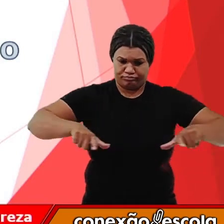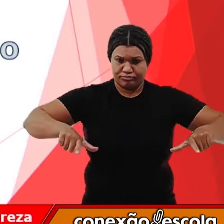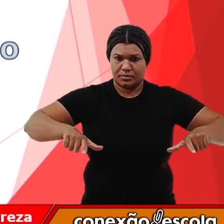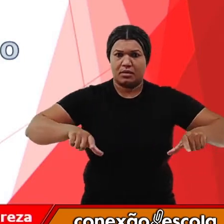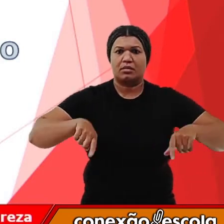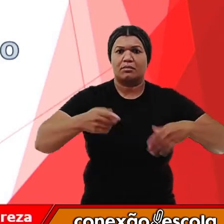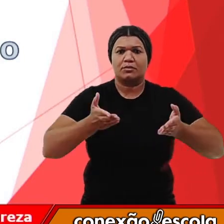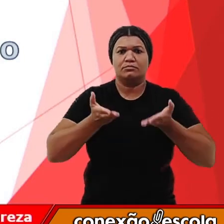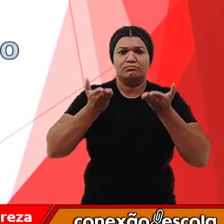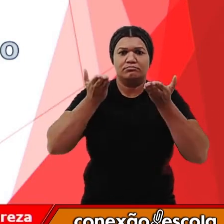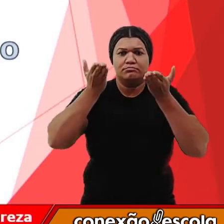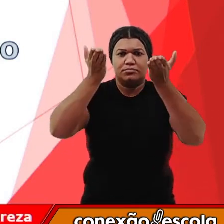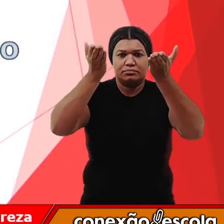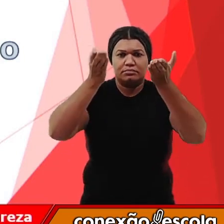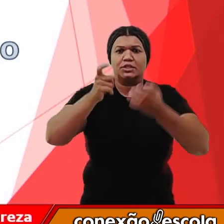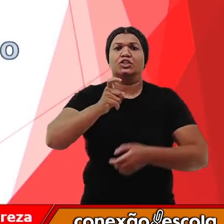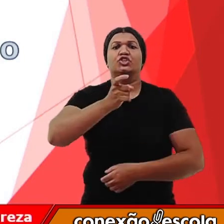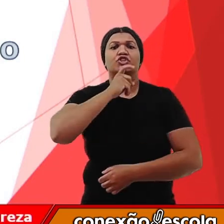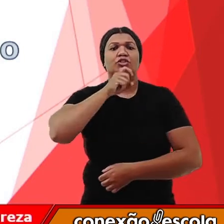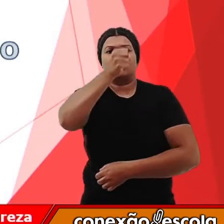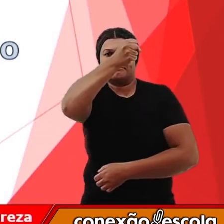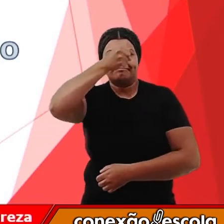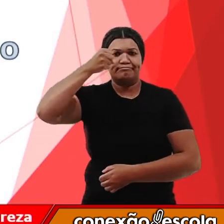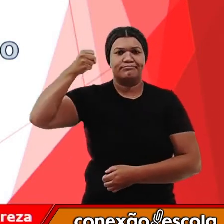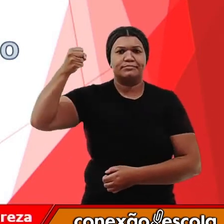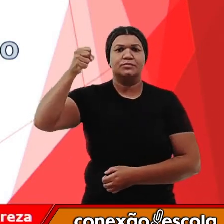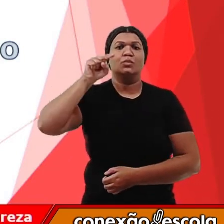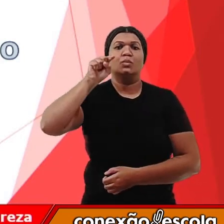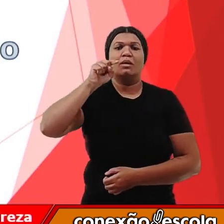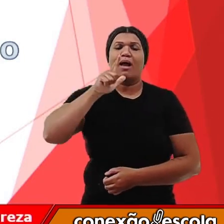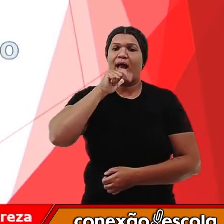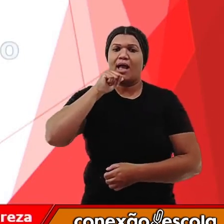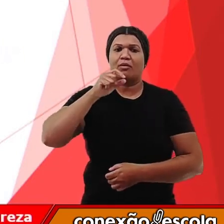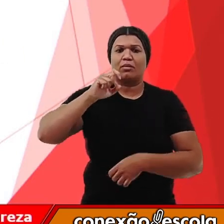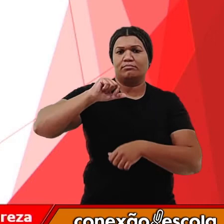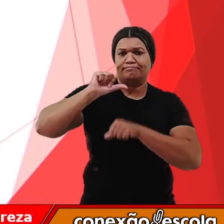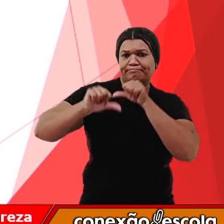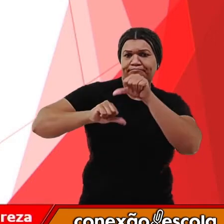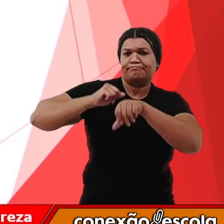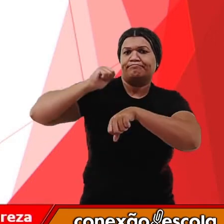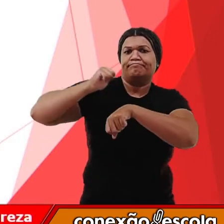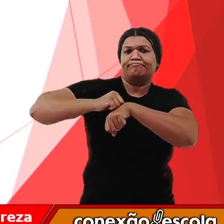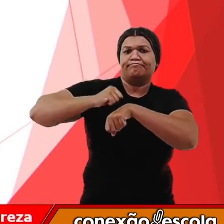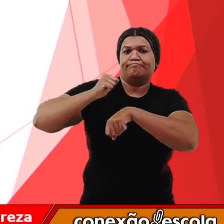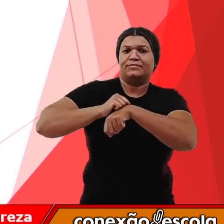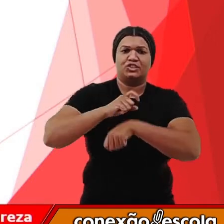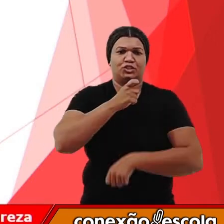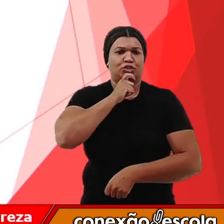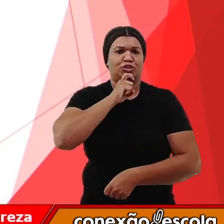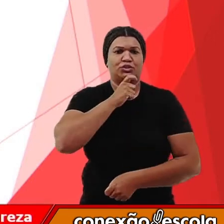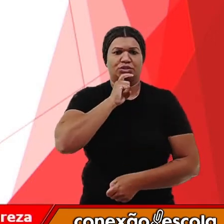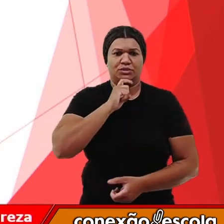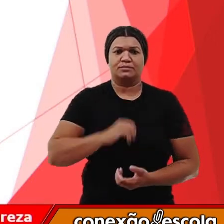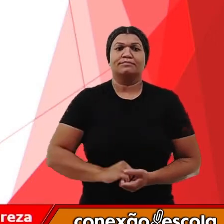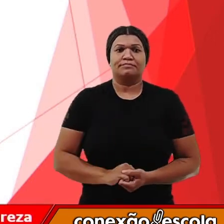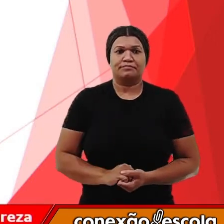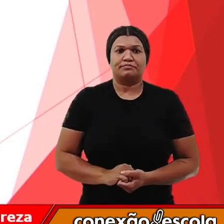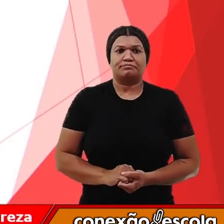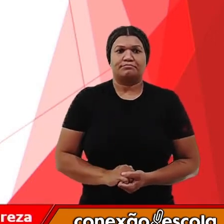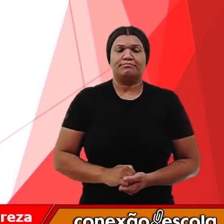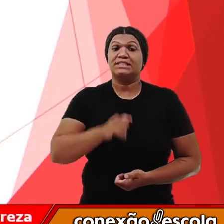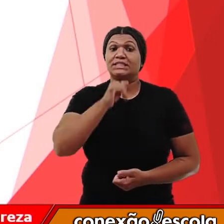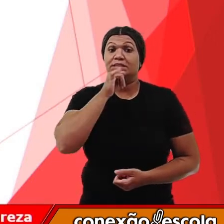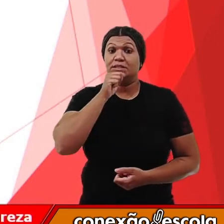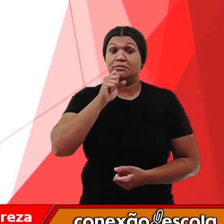congelador, essa água então passou pelo processo de solidificação. Se acontece o contrário, se o